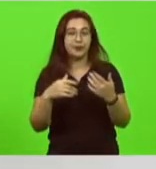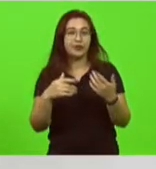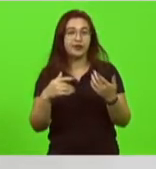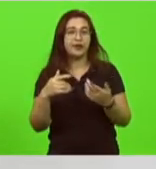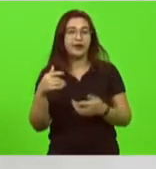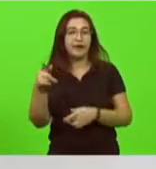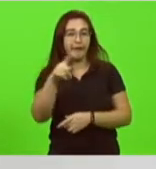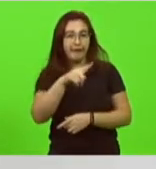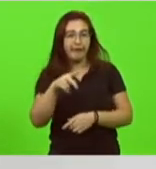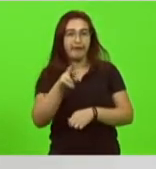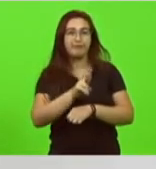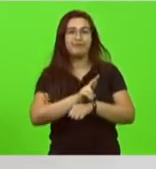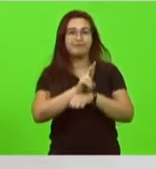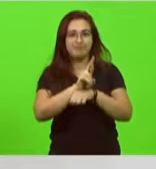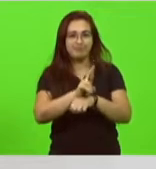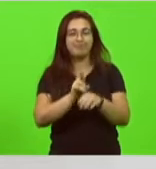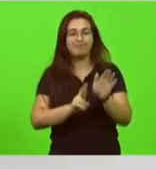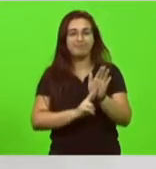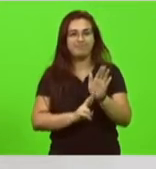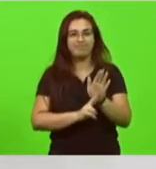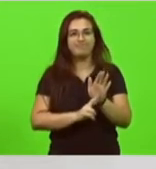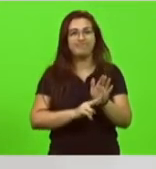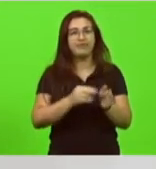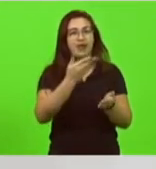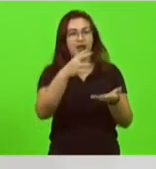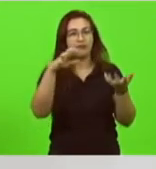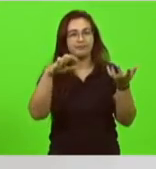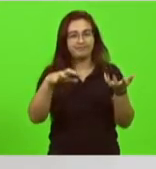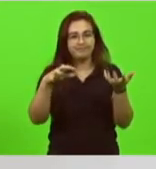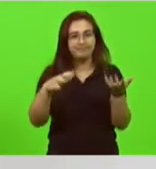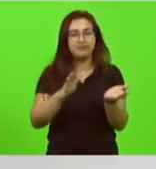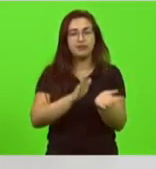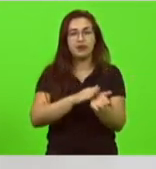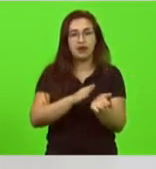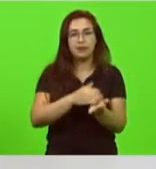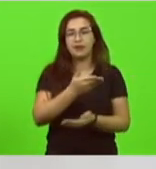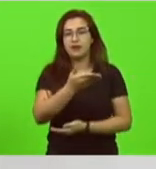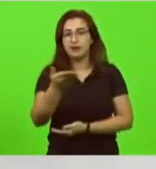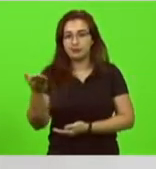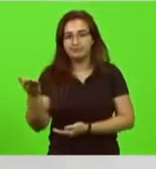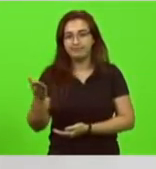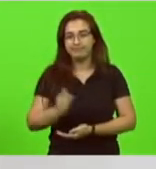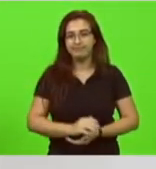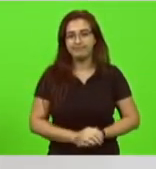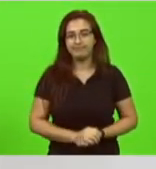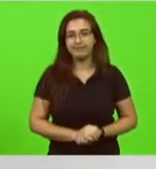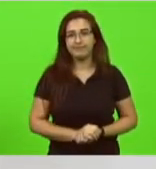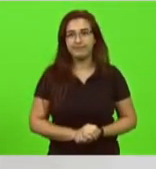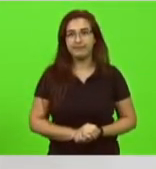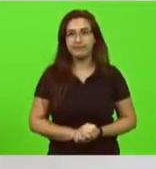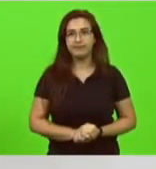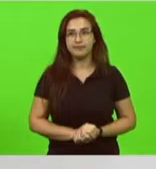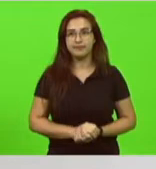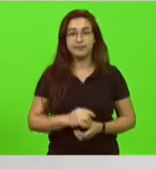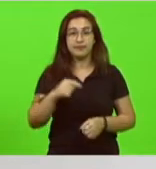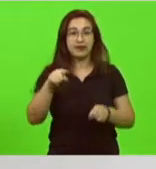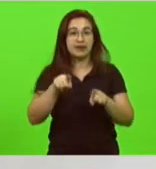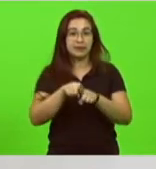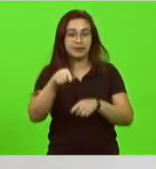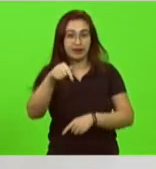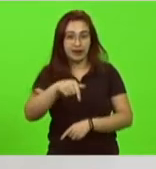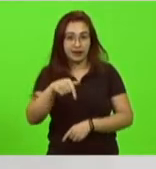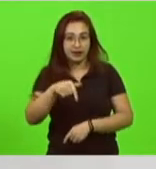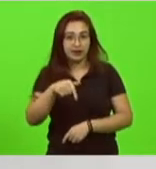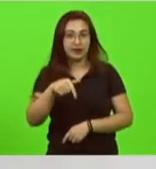representando esse trio lá em Brasília parabéns para vocês mesmo e aqui no estado o meu